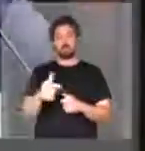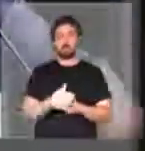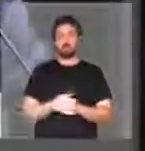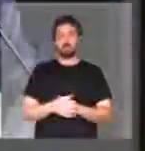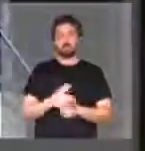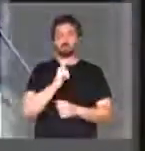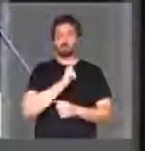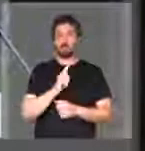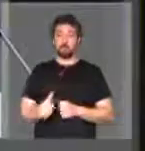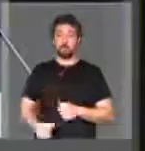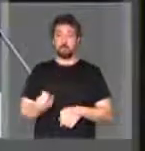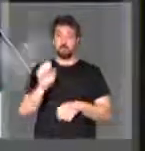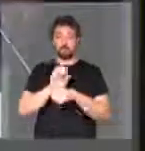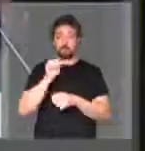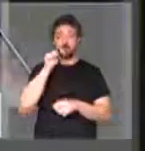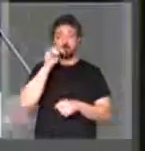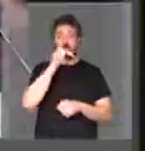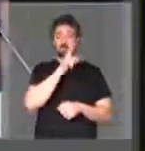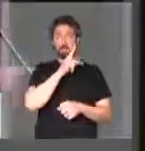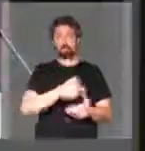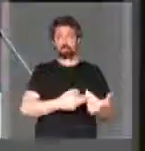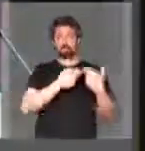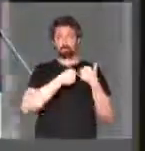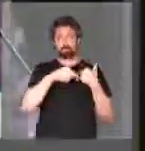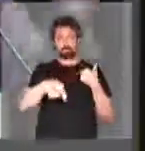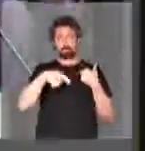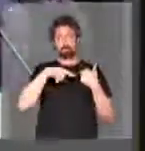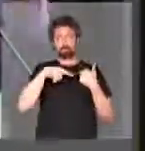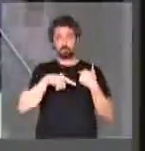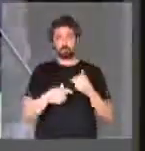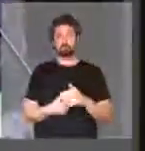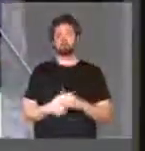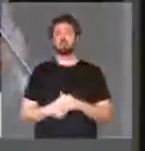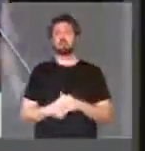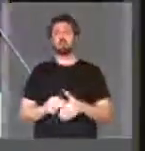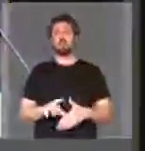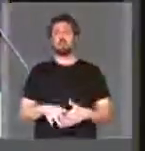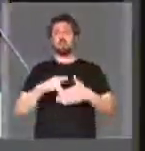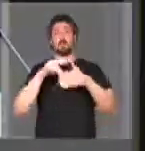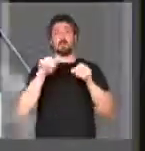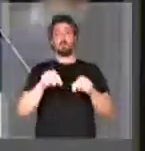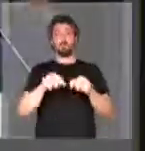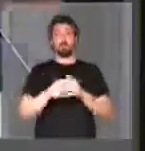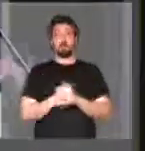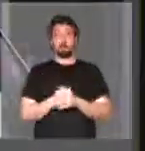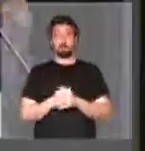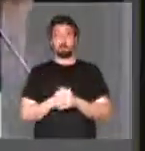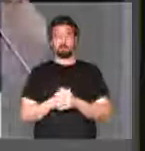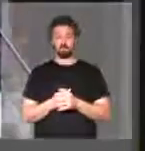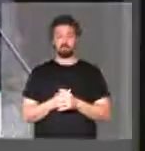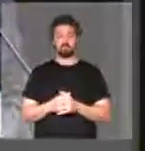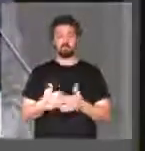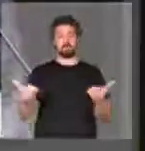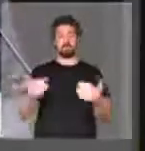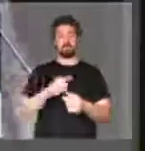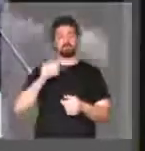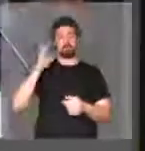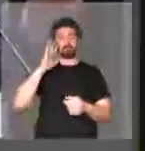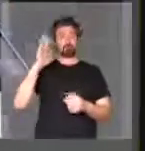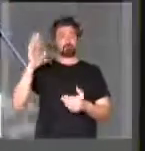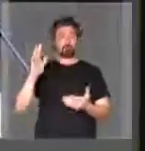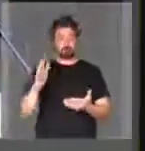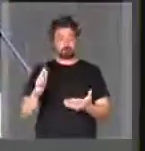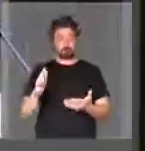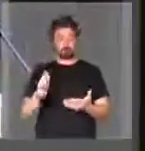do governo do Estado do Amapá, que tem a responsabilidade de liderar esse processo. Está previsto agora,